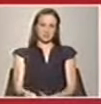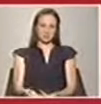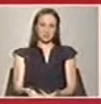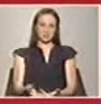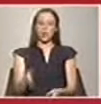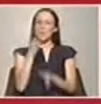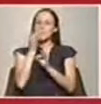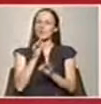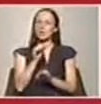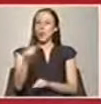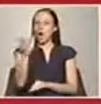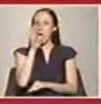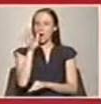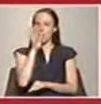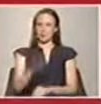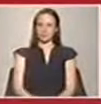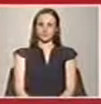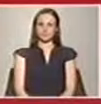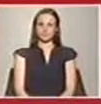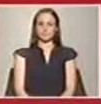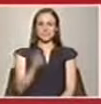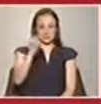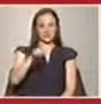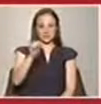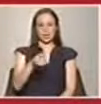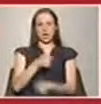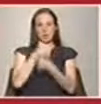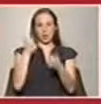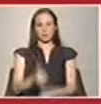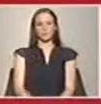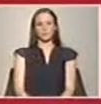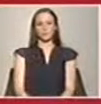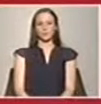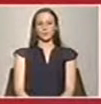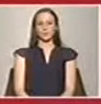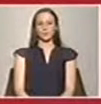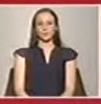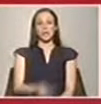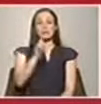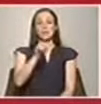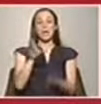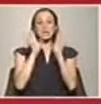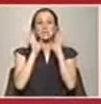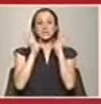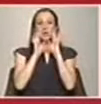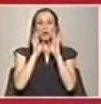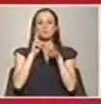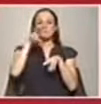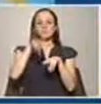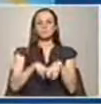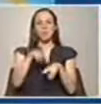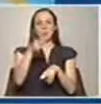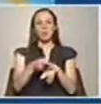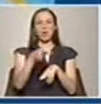ideal é mesmo a água? Sim, a água. Será o melhor. Terem atenção também não estar parado ao